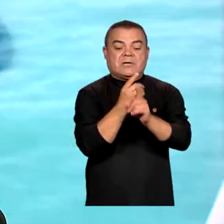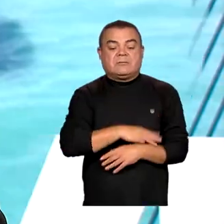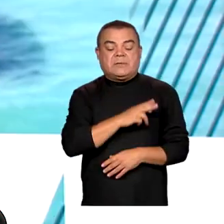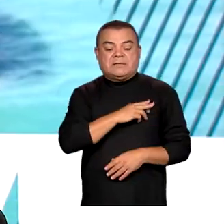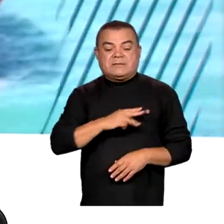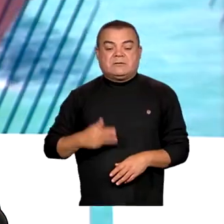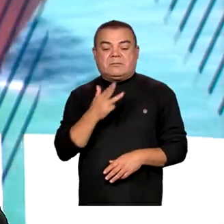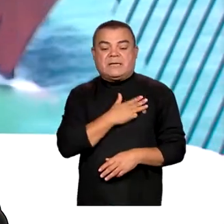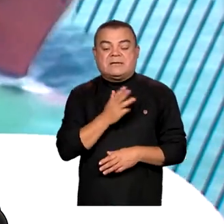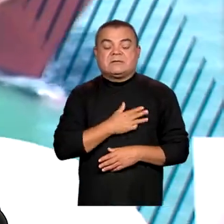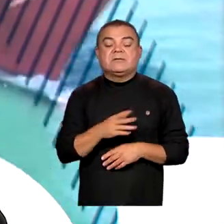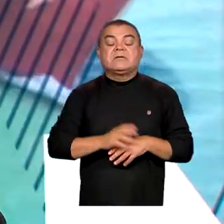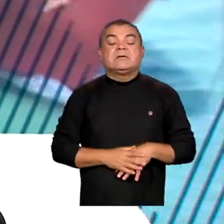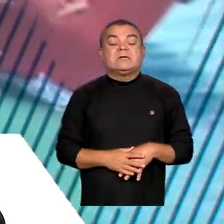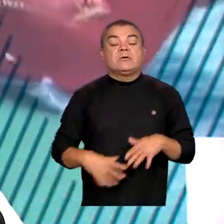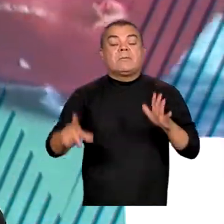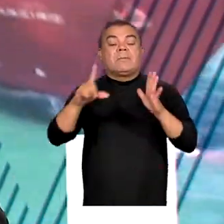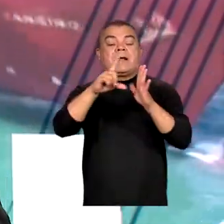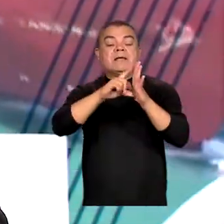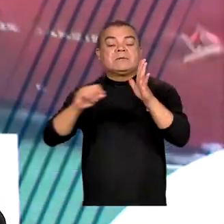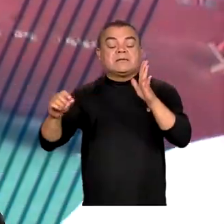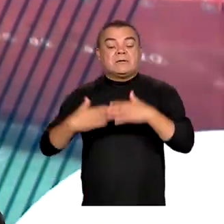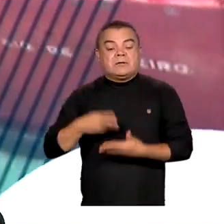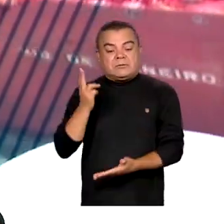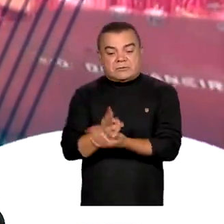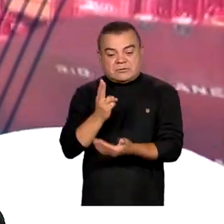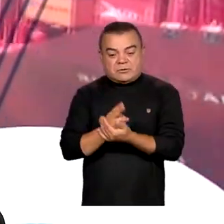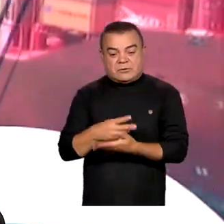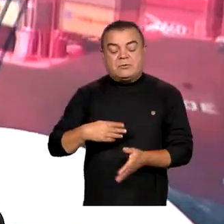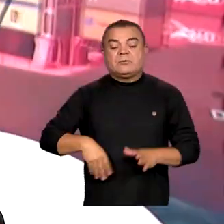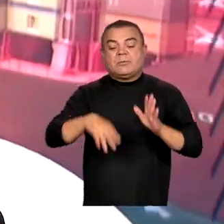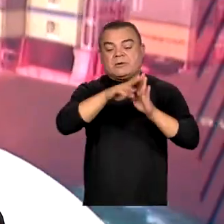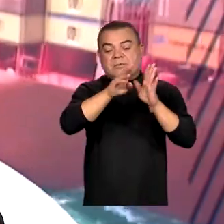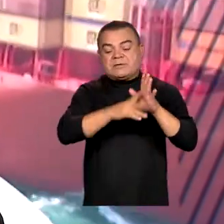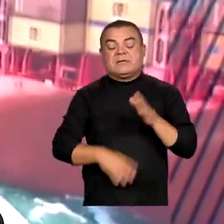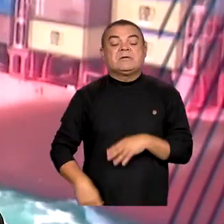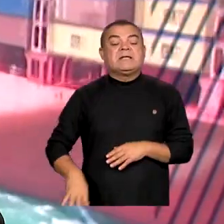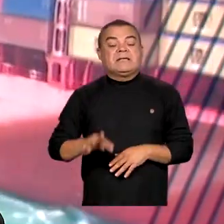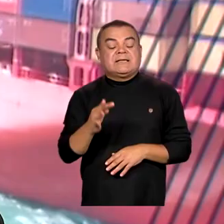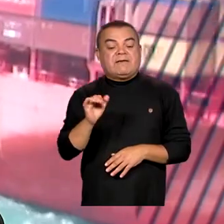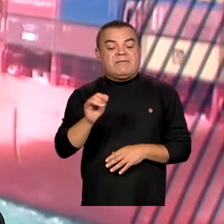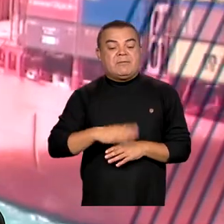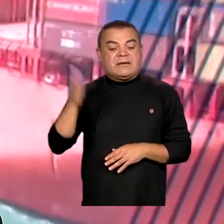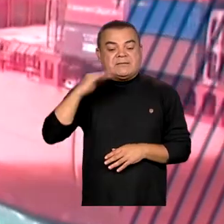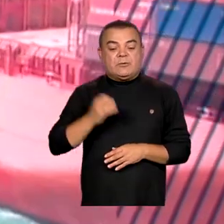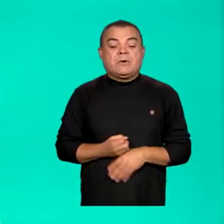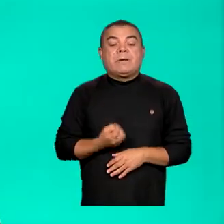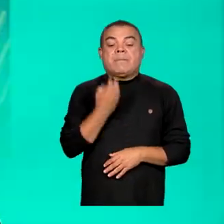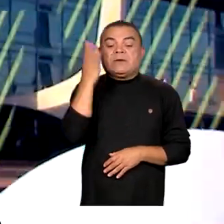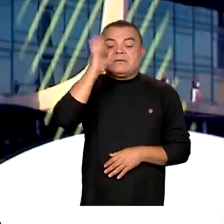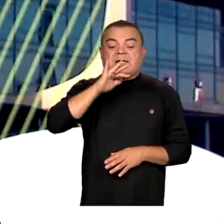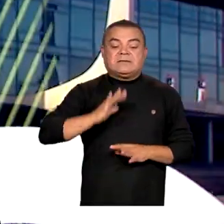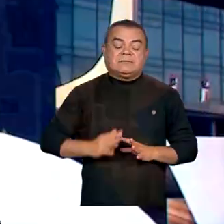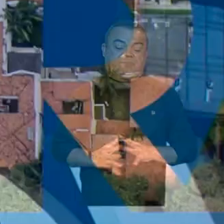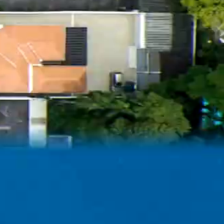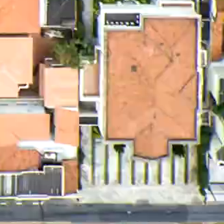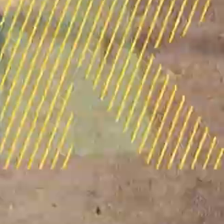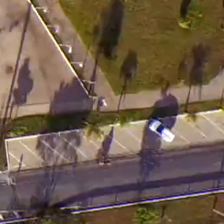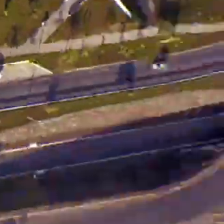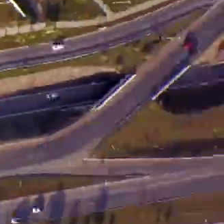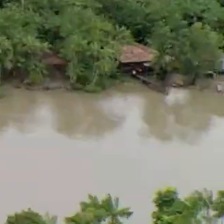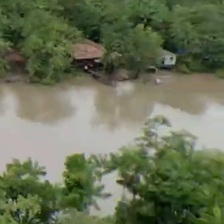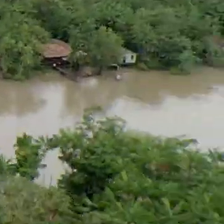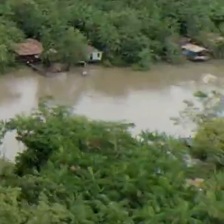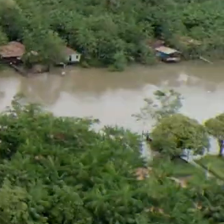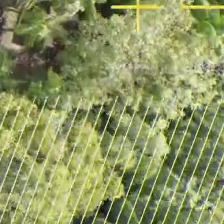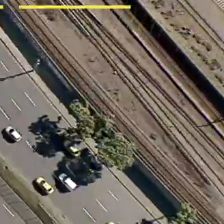no Palácio do Planalto. Continue agora com a programação da TV Brasil. Uma ótima tarde para você. Até mais. Até